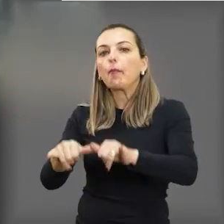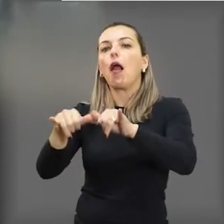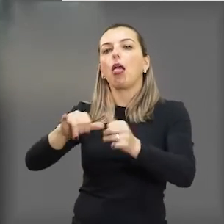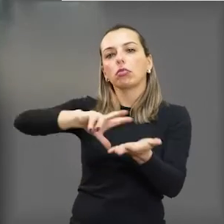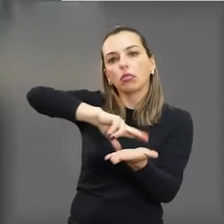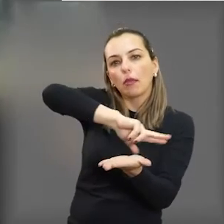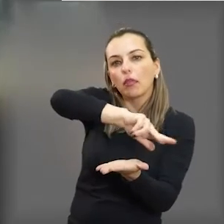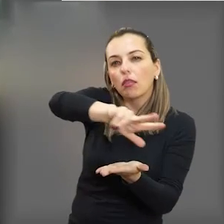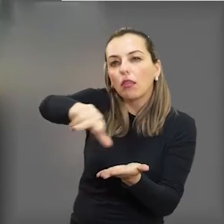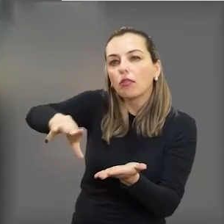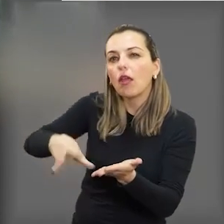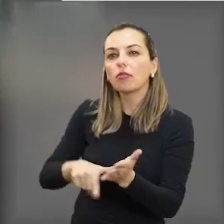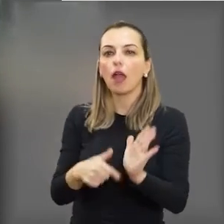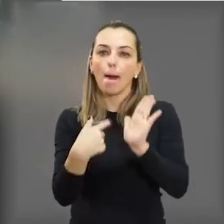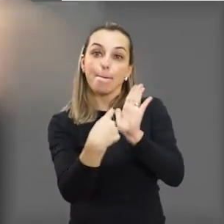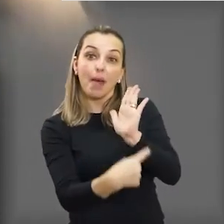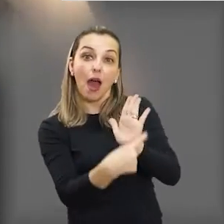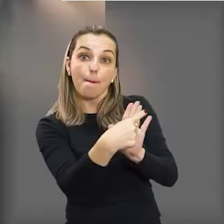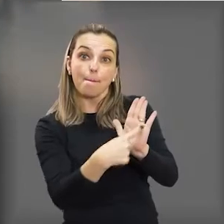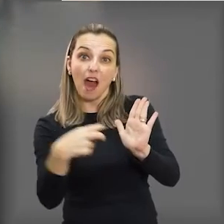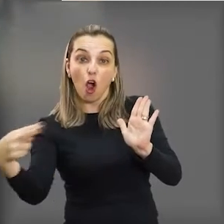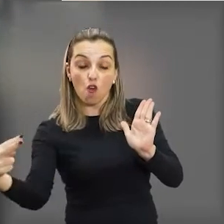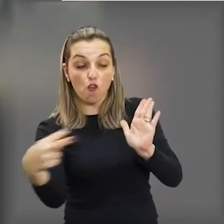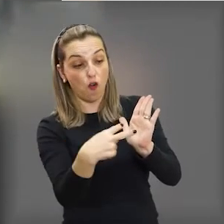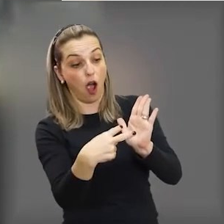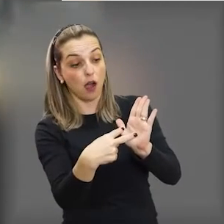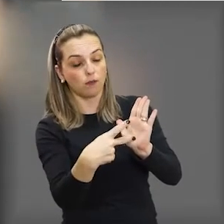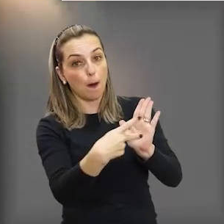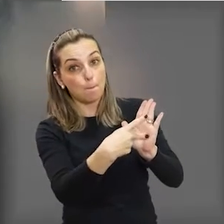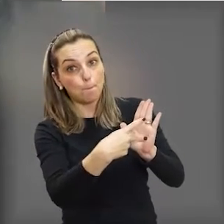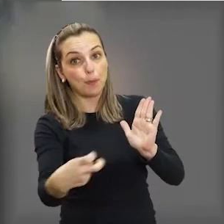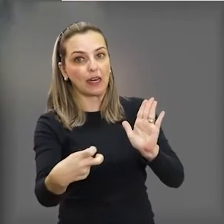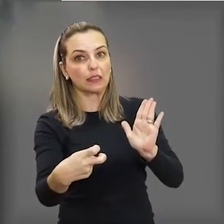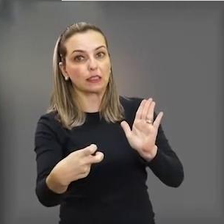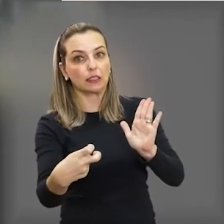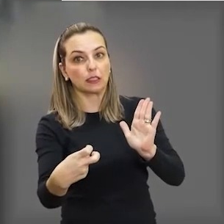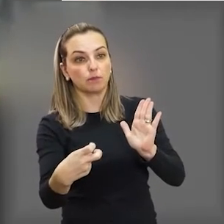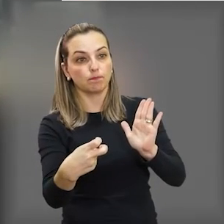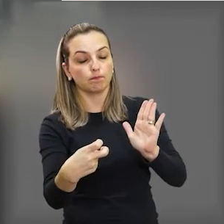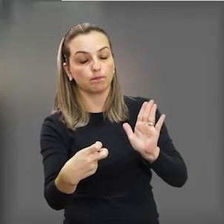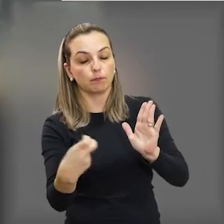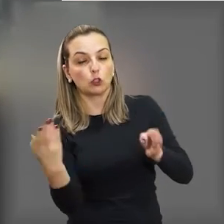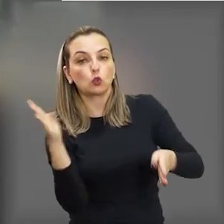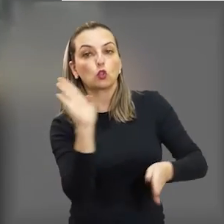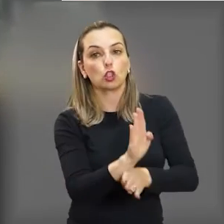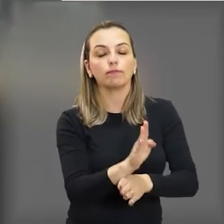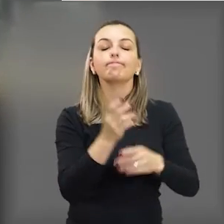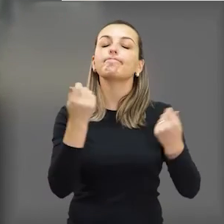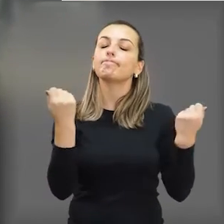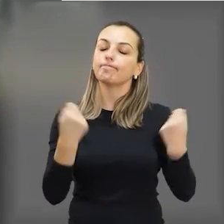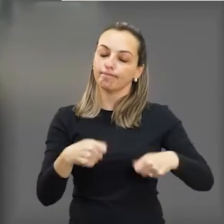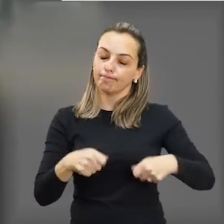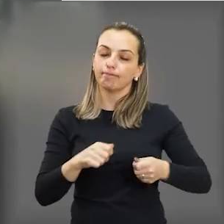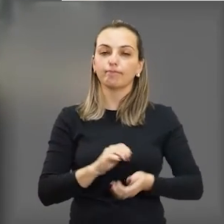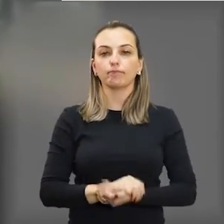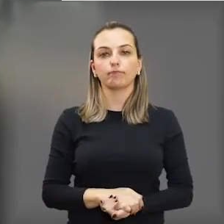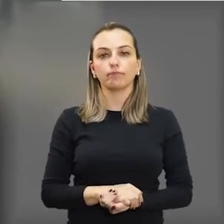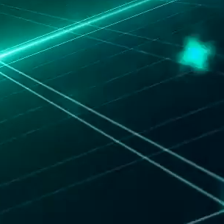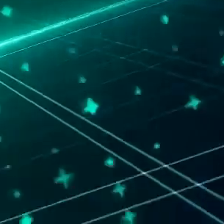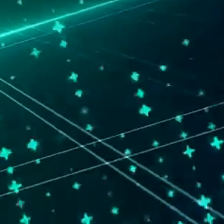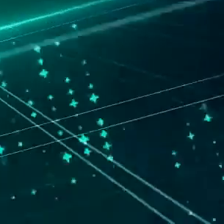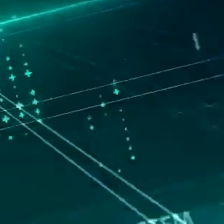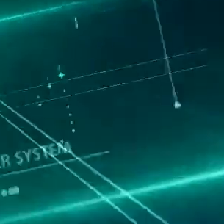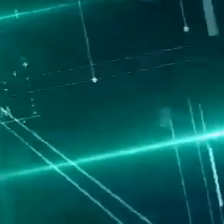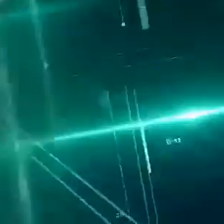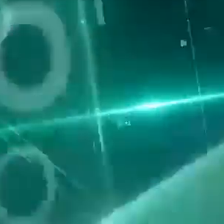no posto de saúde, numa farmácia, num supermercado, tenha o entendimento, aquela pessoa precisa de ajuda.